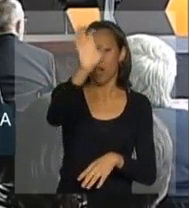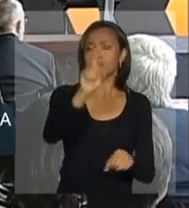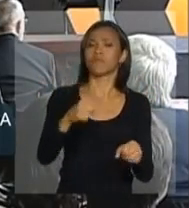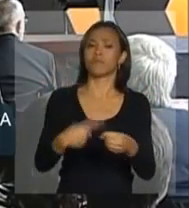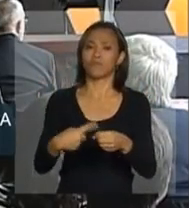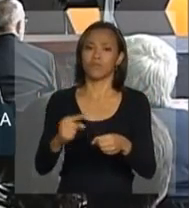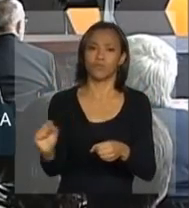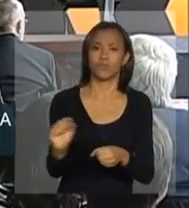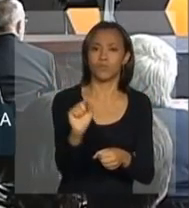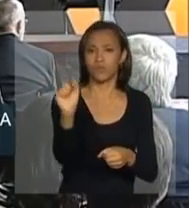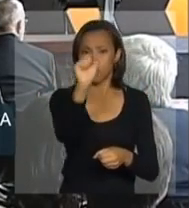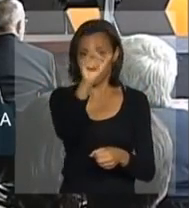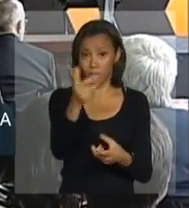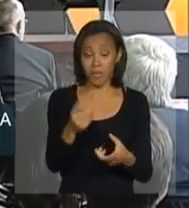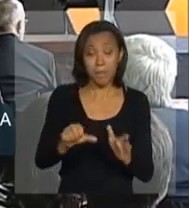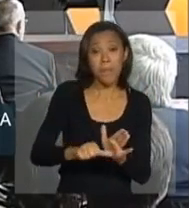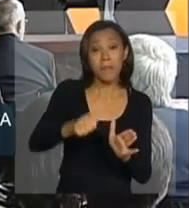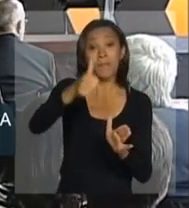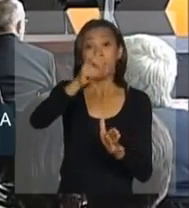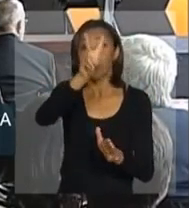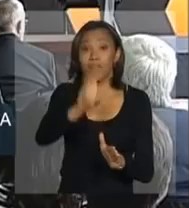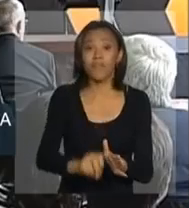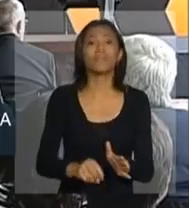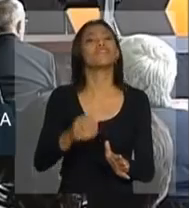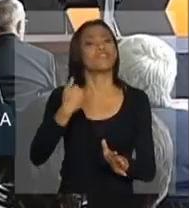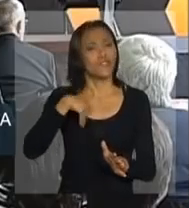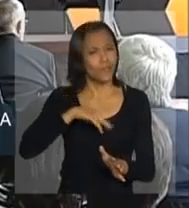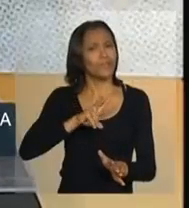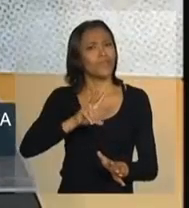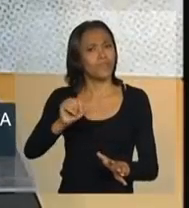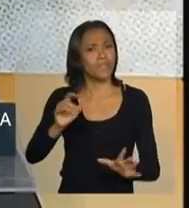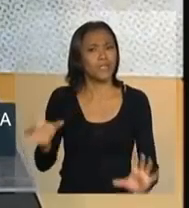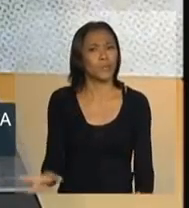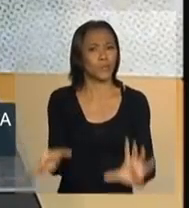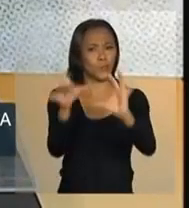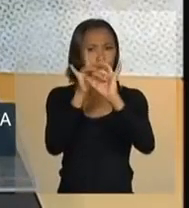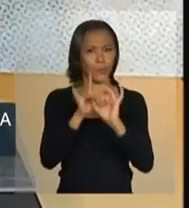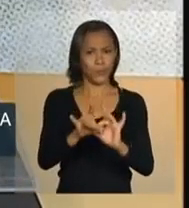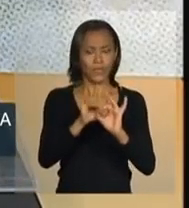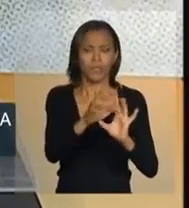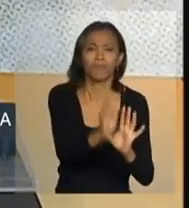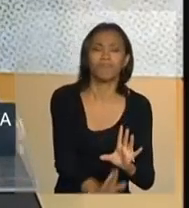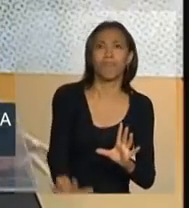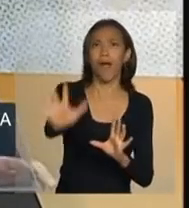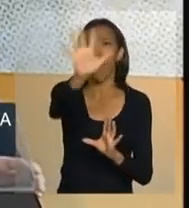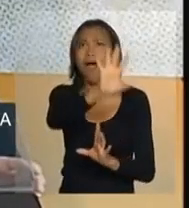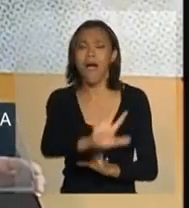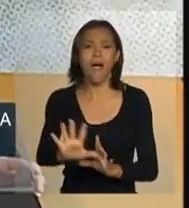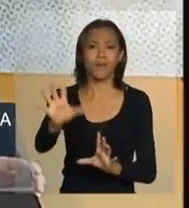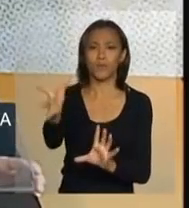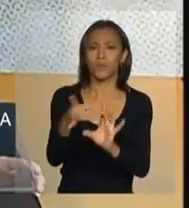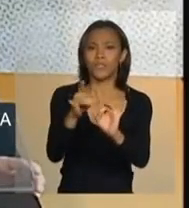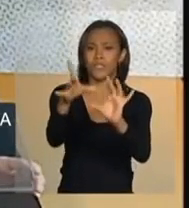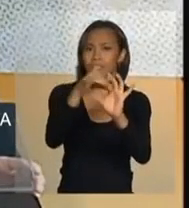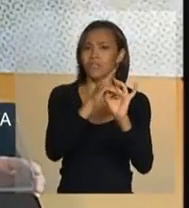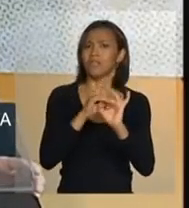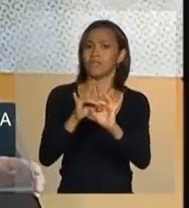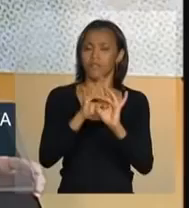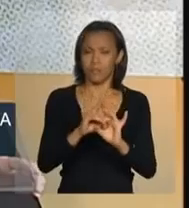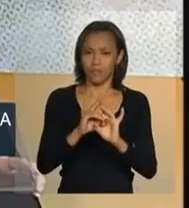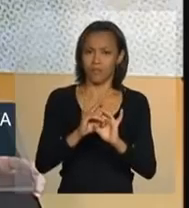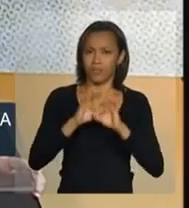municípios, porque, pela primeira vez, acho que nós vamos ter uma ação tão abrangente do ponto de vista da mobilização